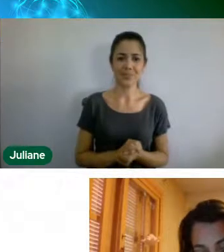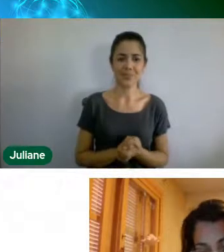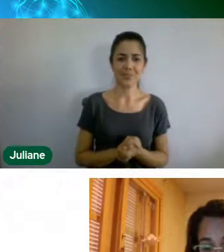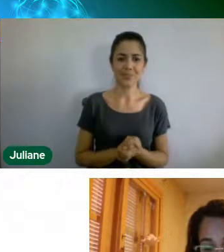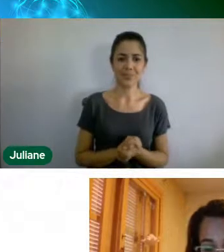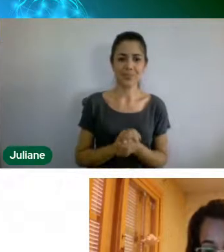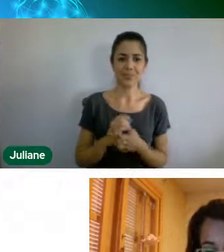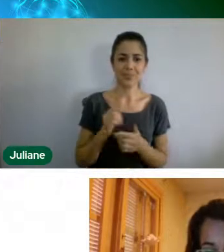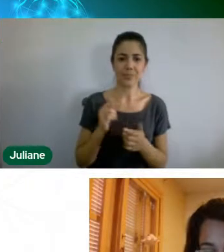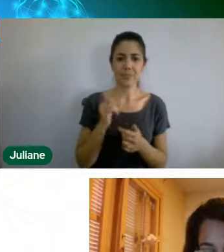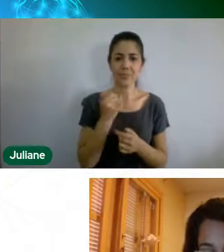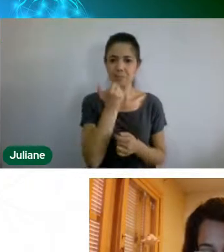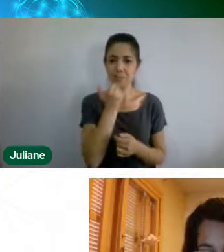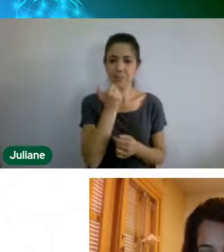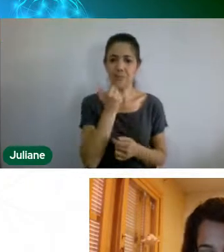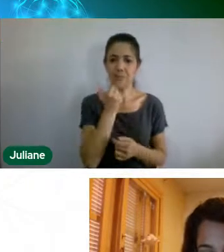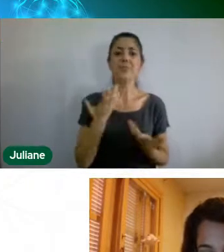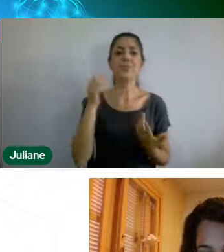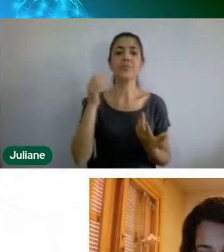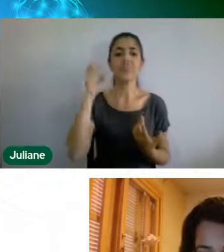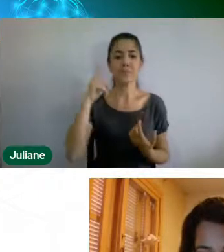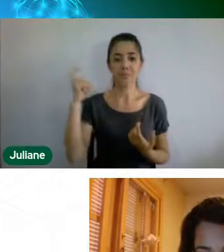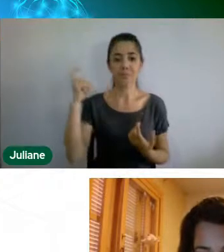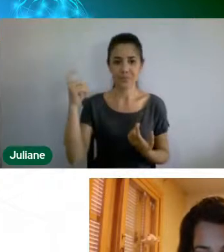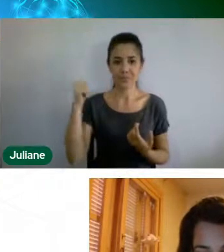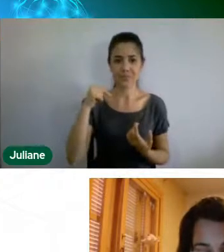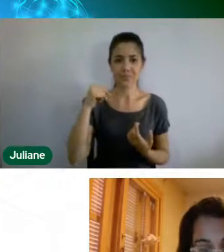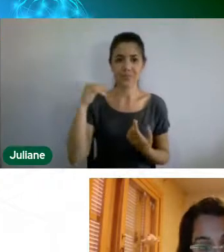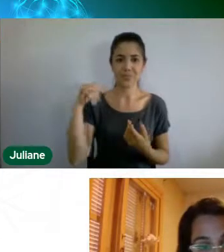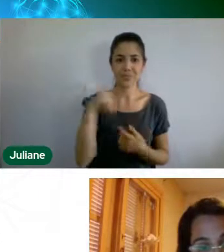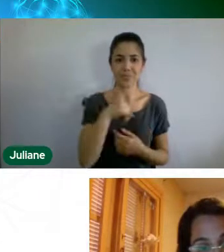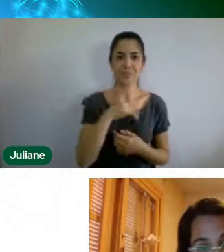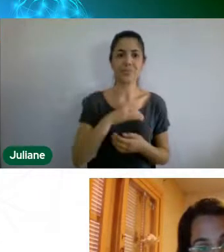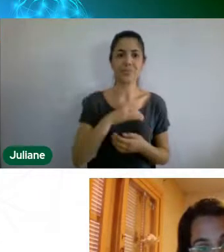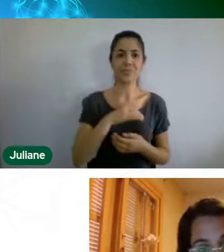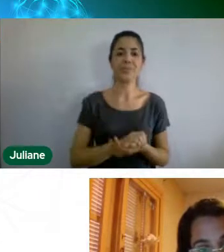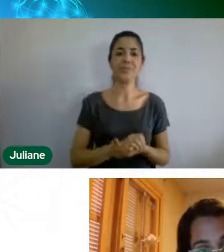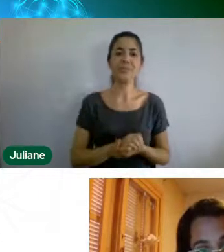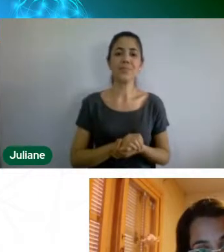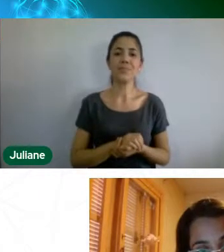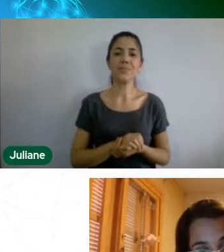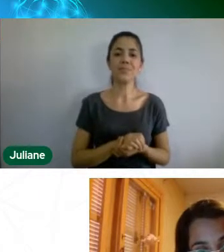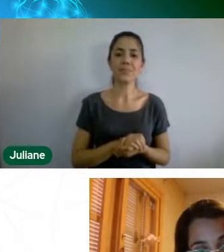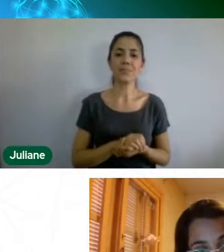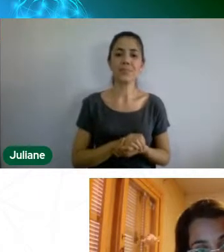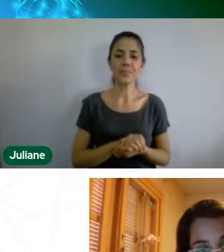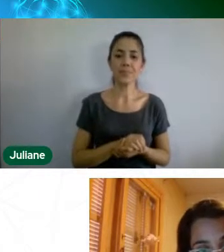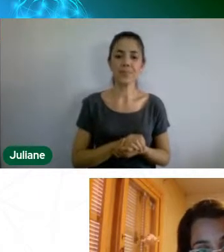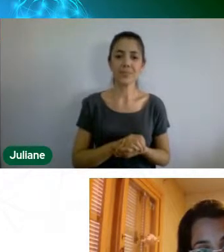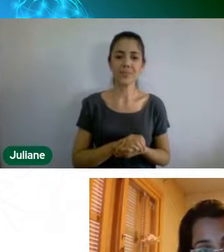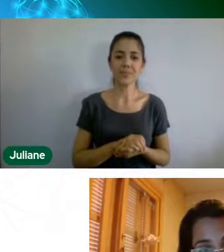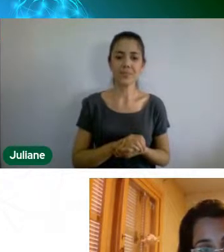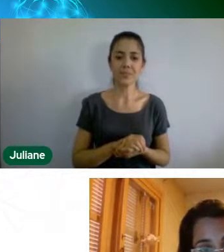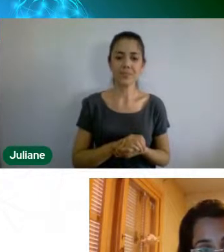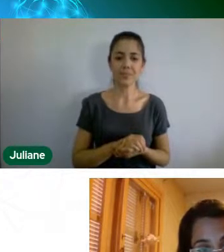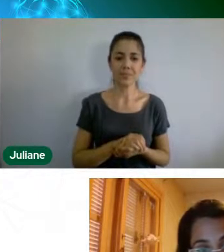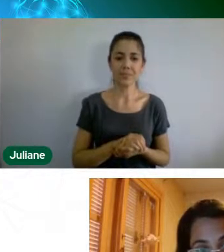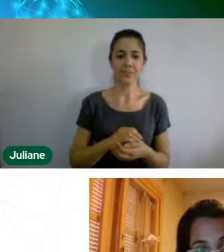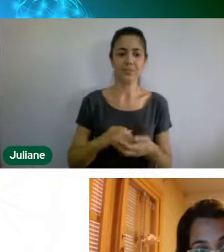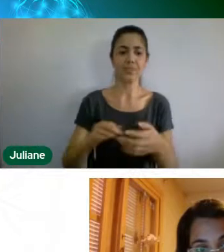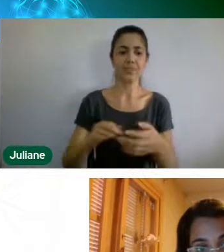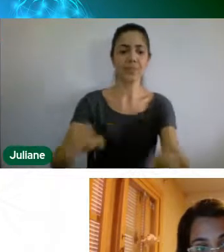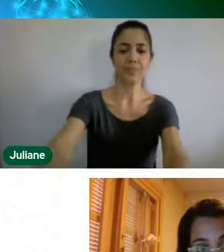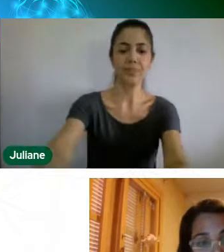professora Dayana e eu fiquei um pouquinho em dúvida com relação aos próximos passos, Brenda.